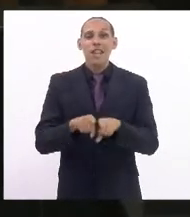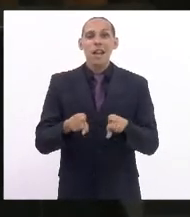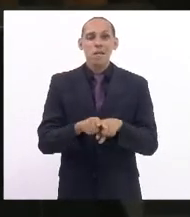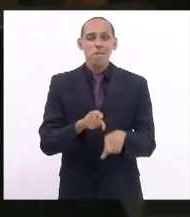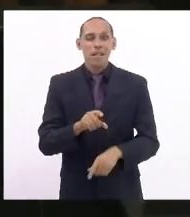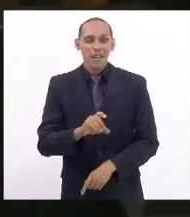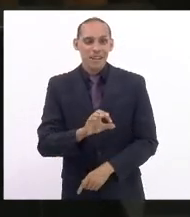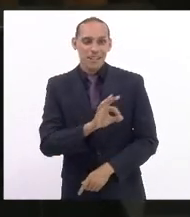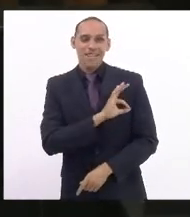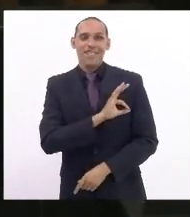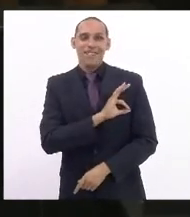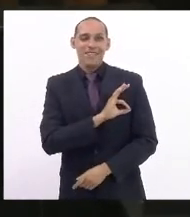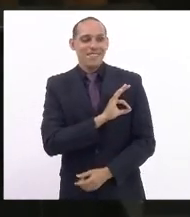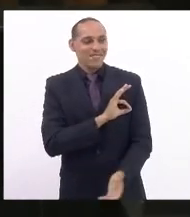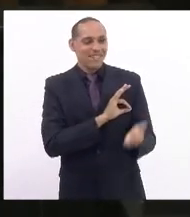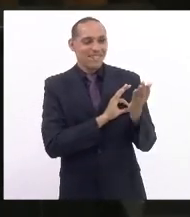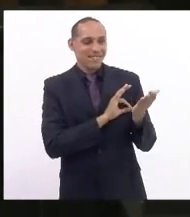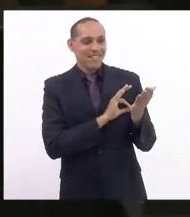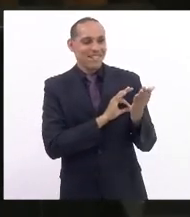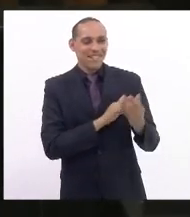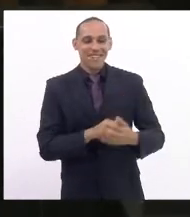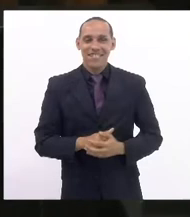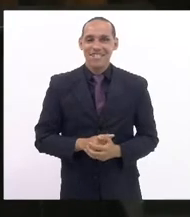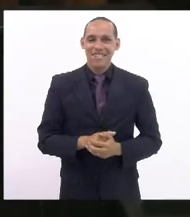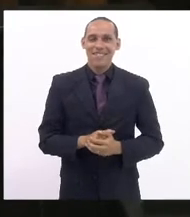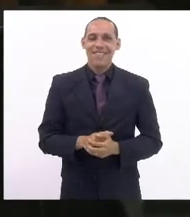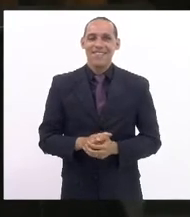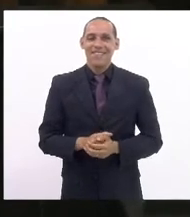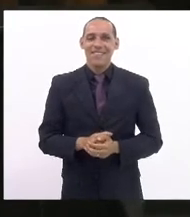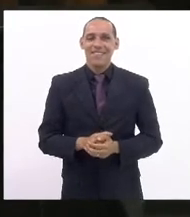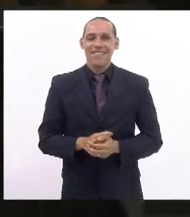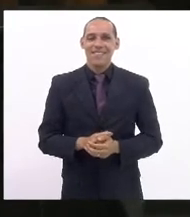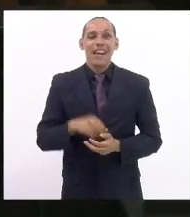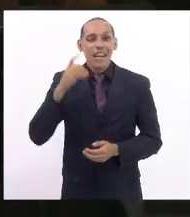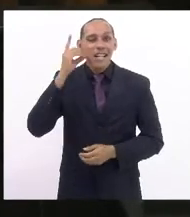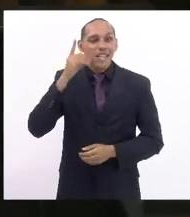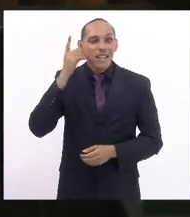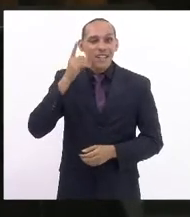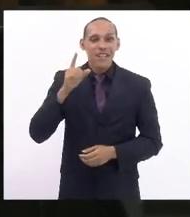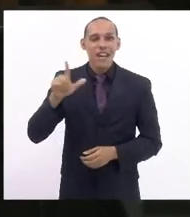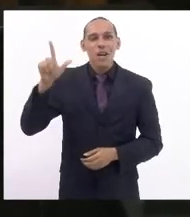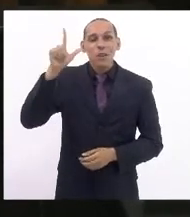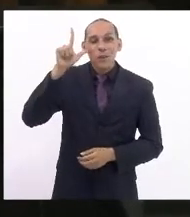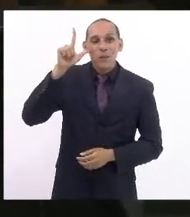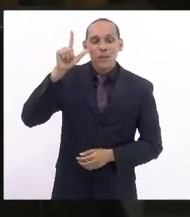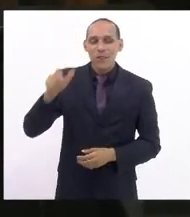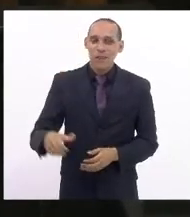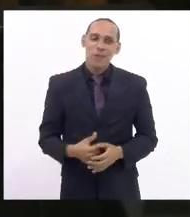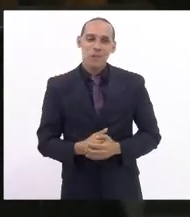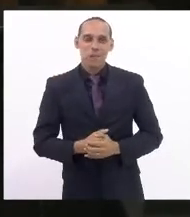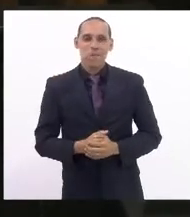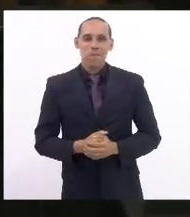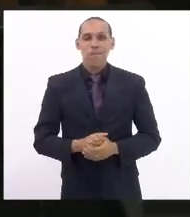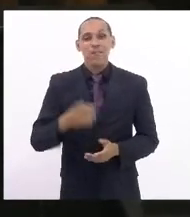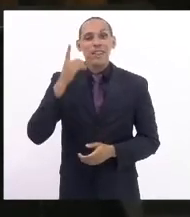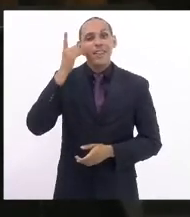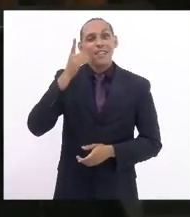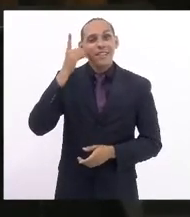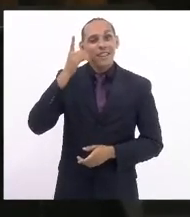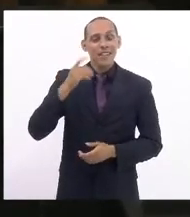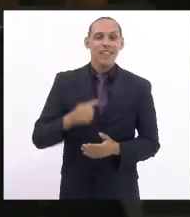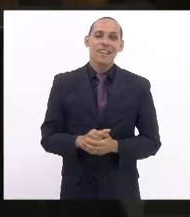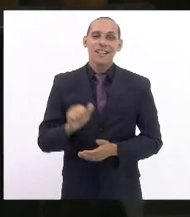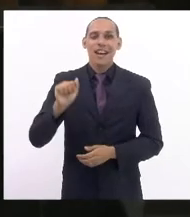Rocha, que tem um longo calendário sobre esse tema, deputada Lucinha, deputada